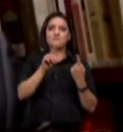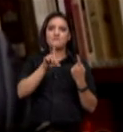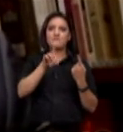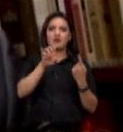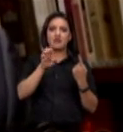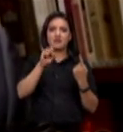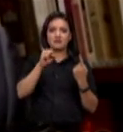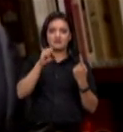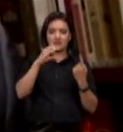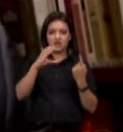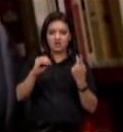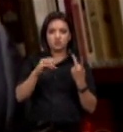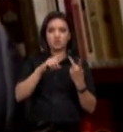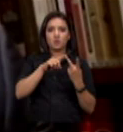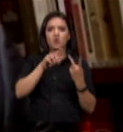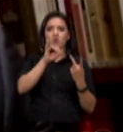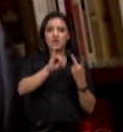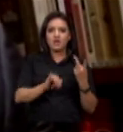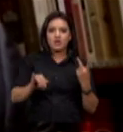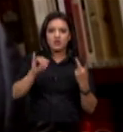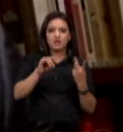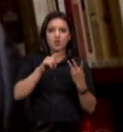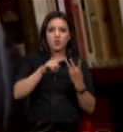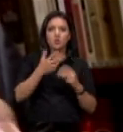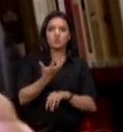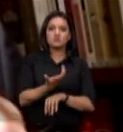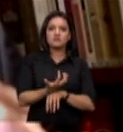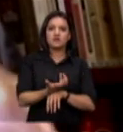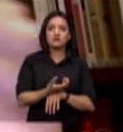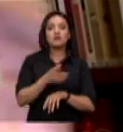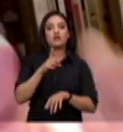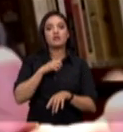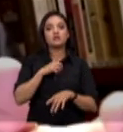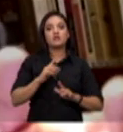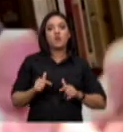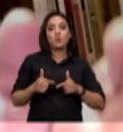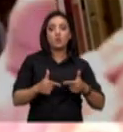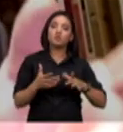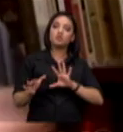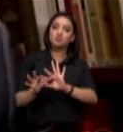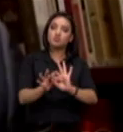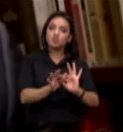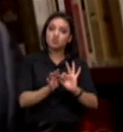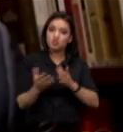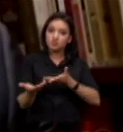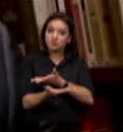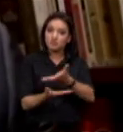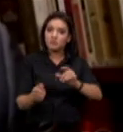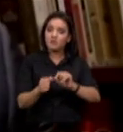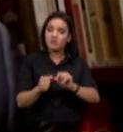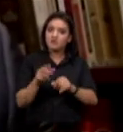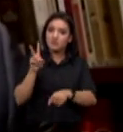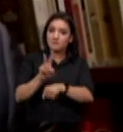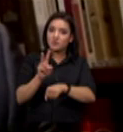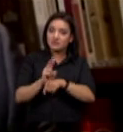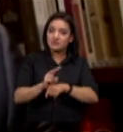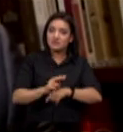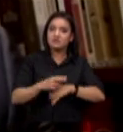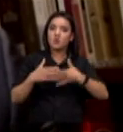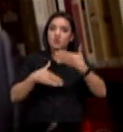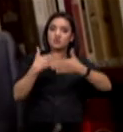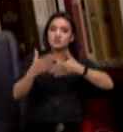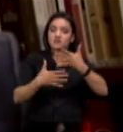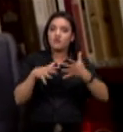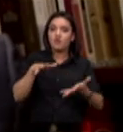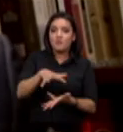Plano Amazônico que é uma iniciativa conjunta para promover a proteção e o desenvolvimento sustentável da região